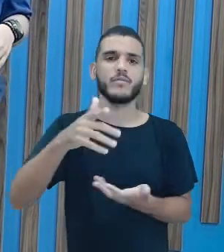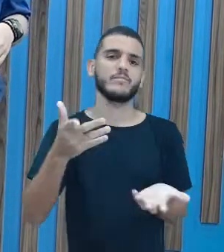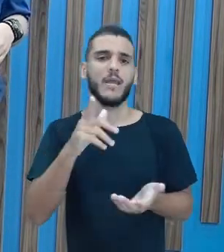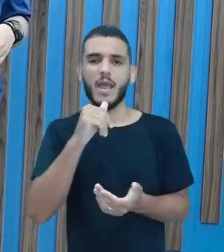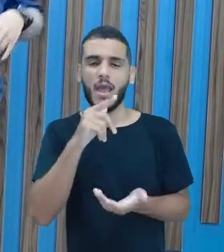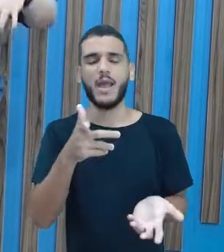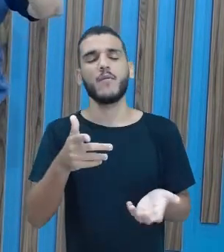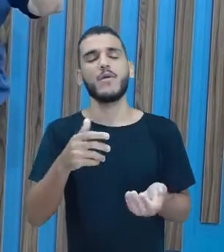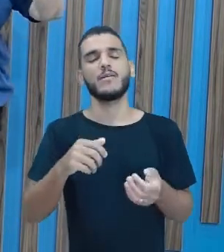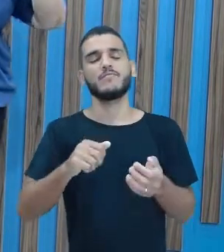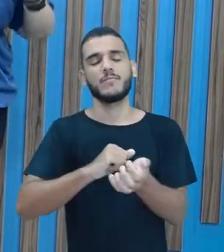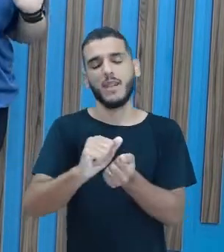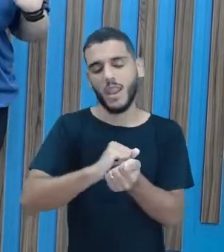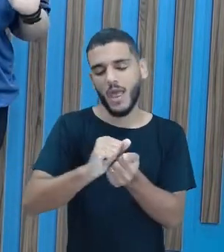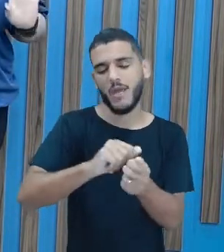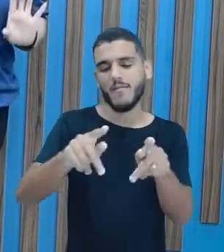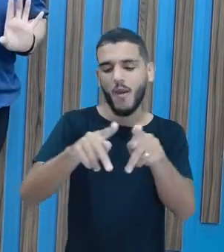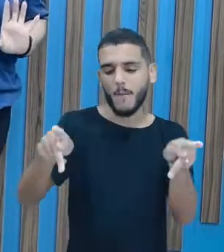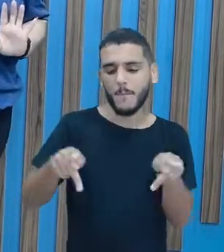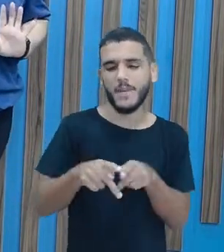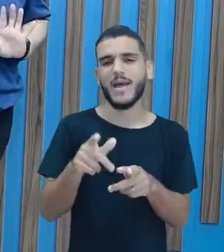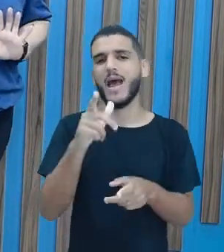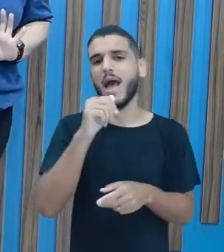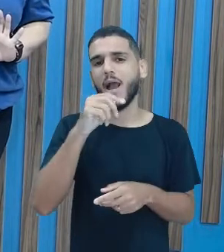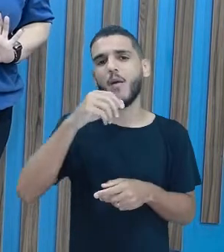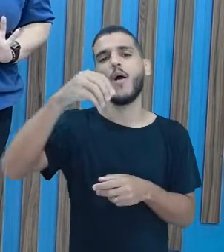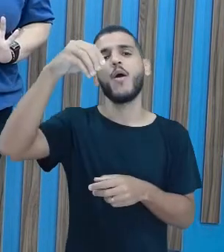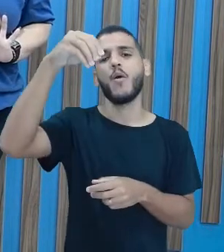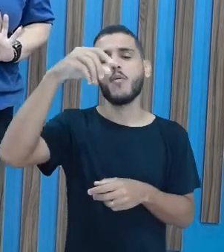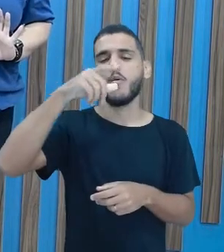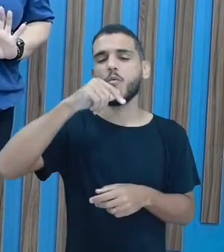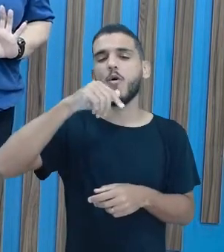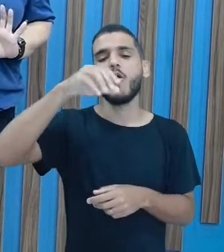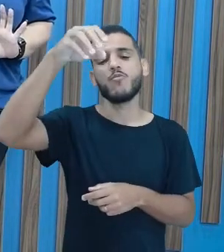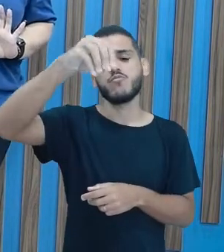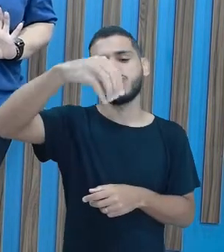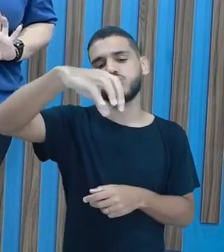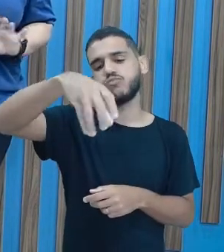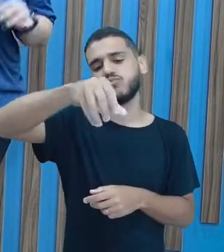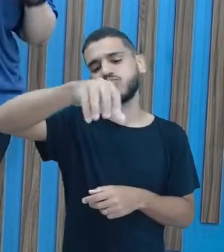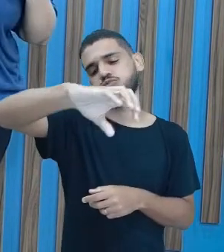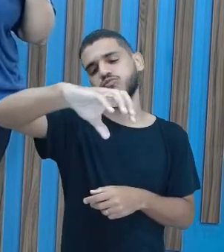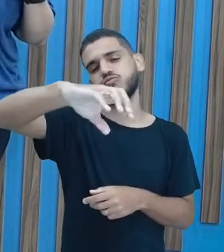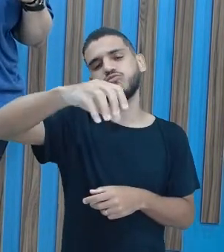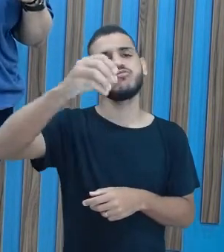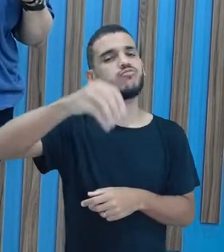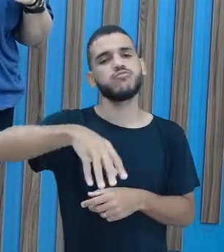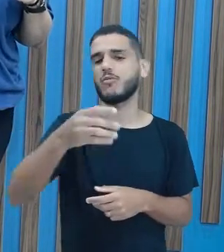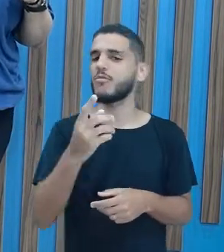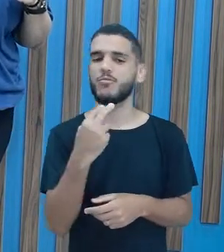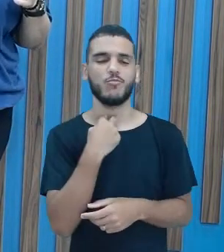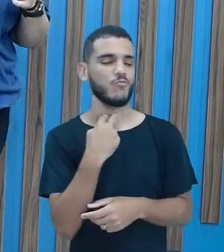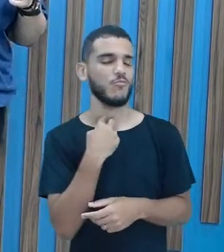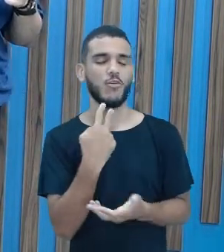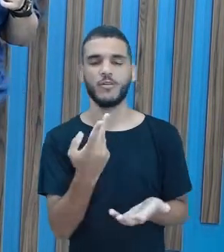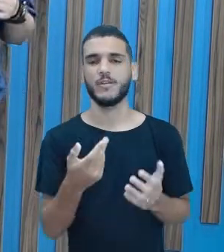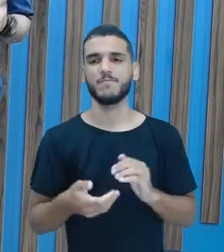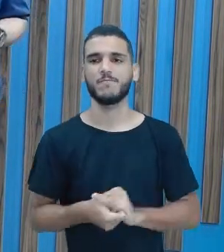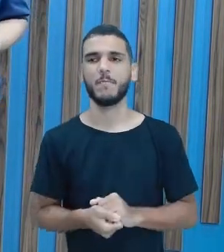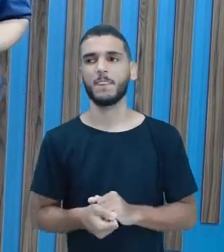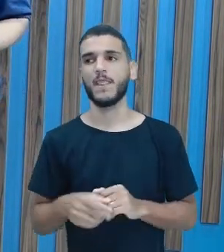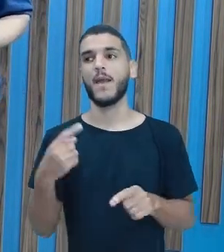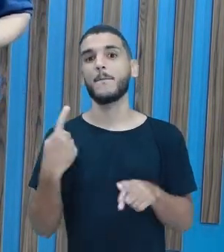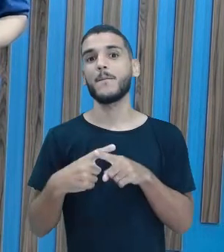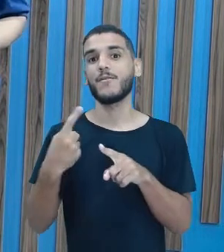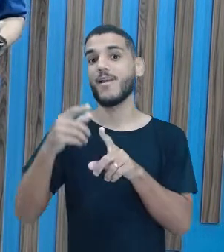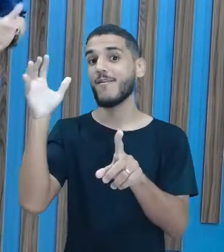os pratos, né? Não deixar aquela água lá escorrendo na pia, tá bom? Então, isso até influencia na nossa